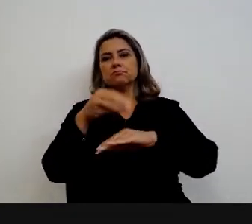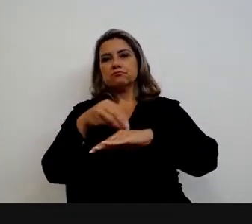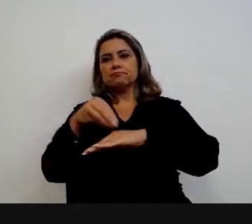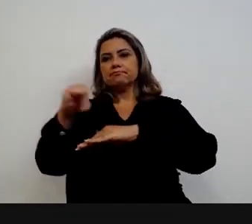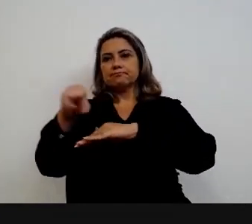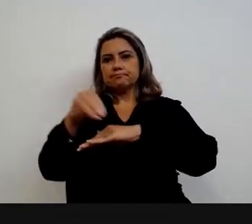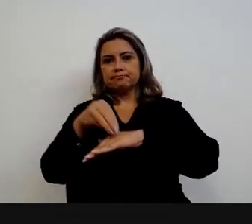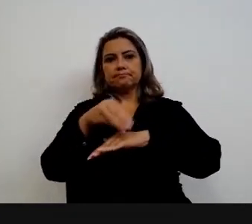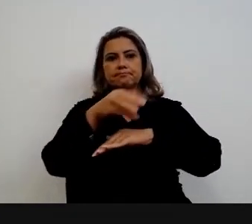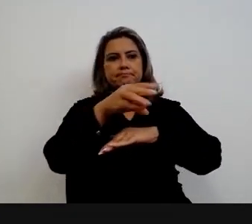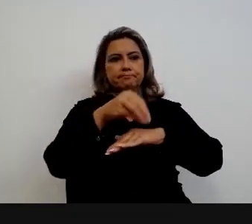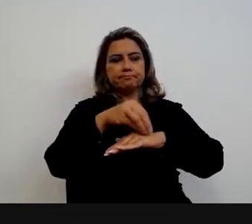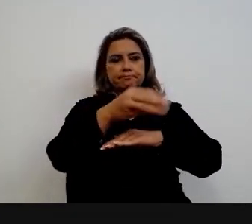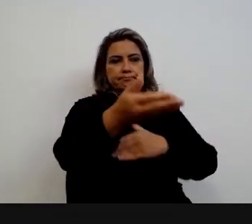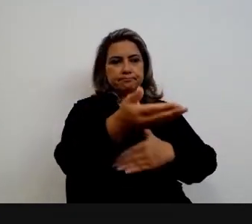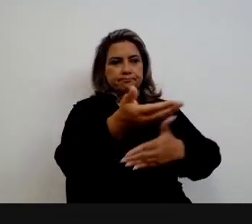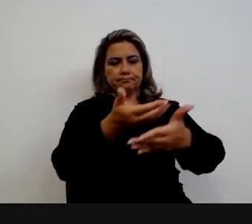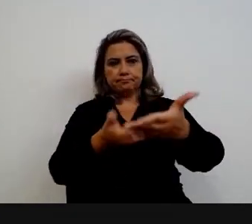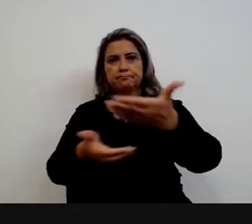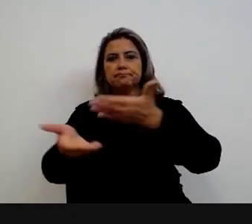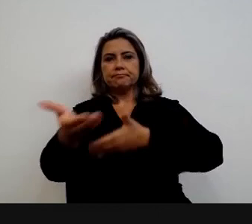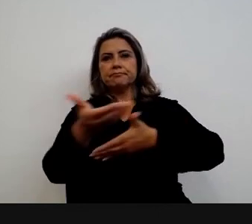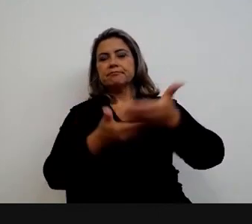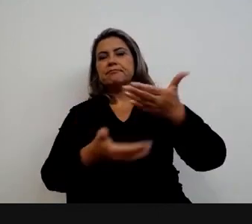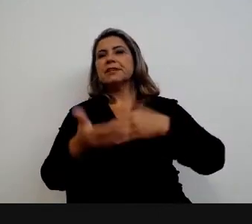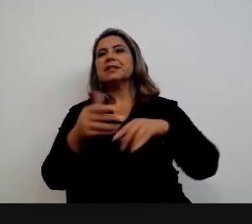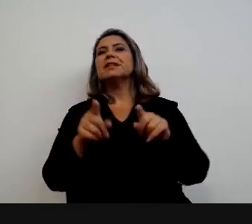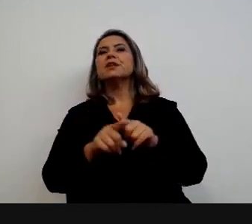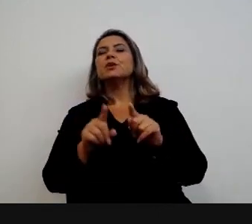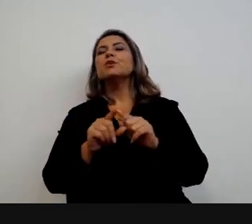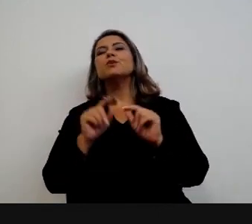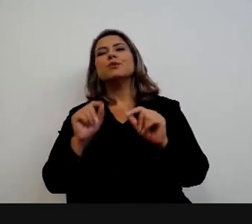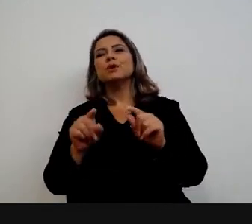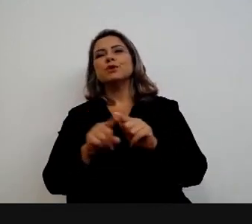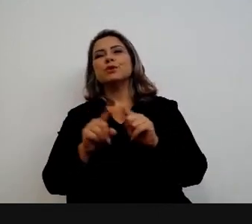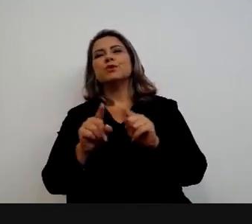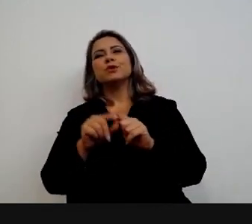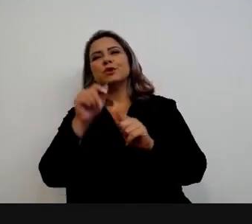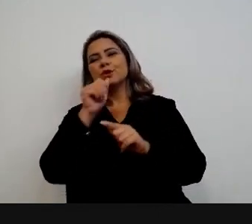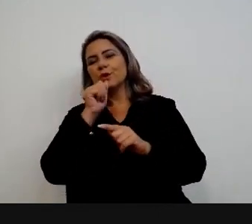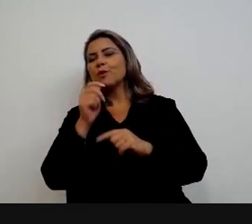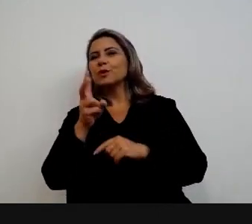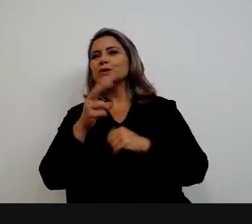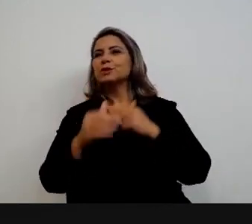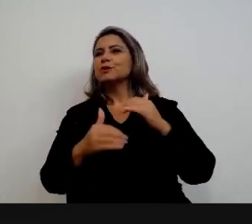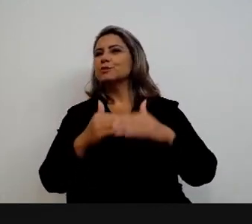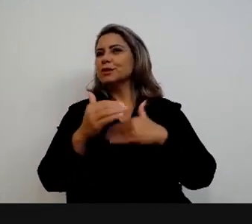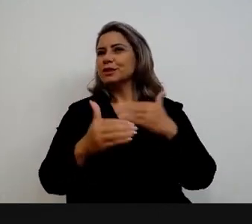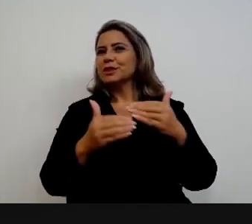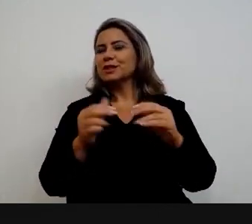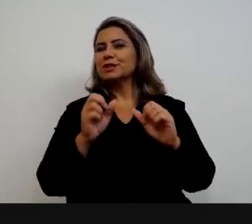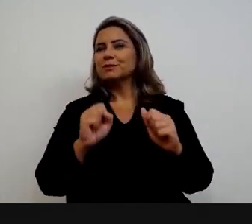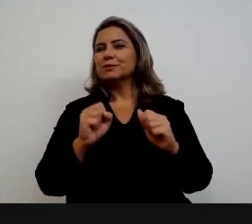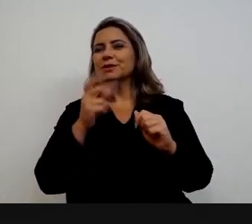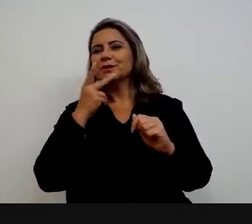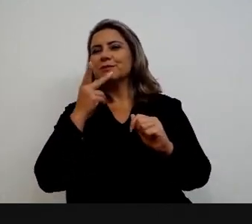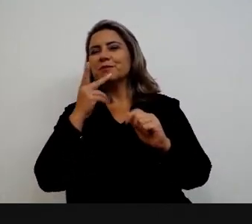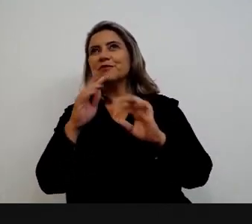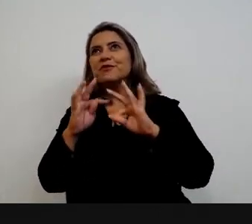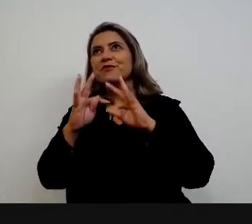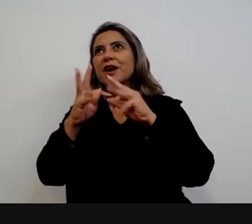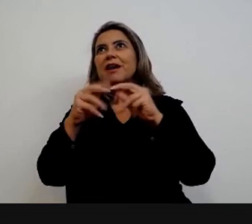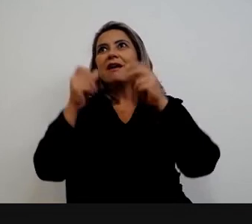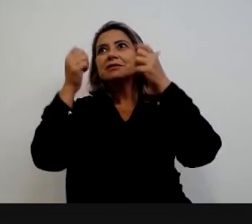a nossa parceria com o Enar agora é a parceria com o INSP continua também dando muitos frutos mas se eu pudesse falar de